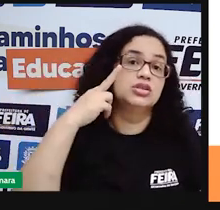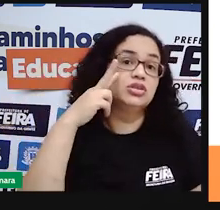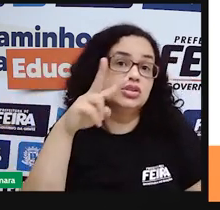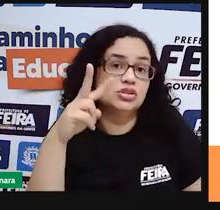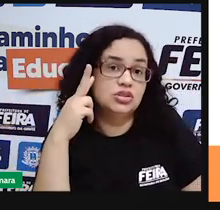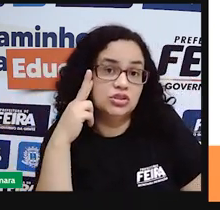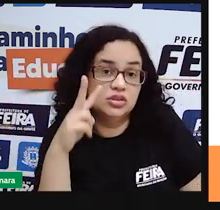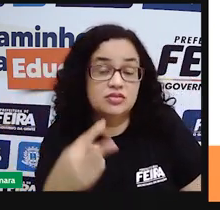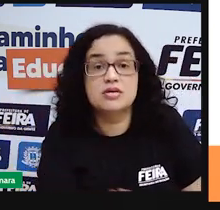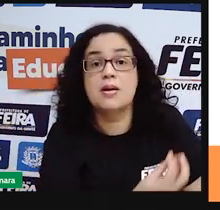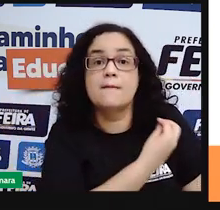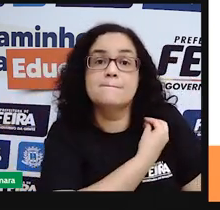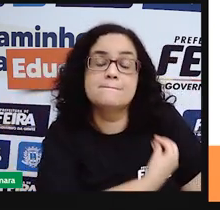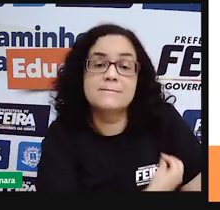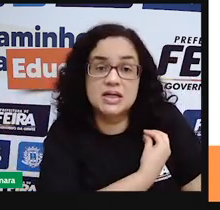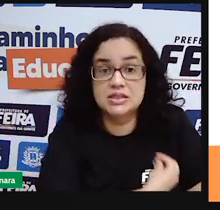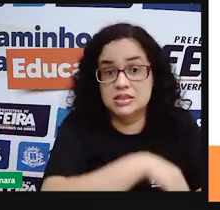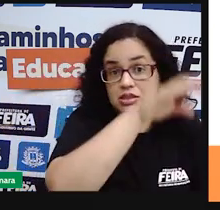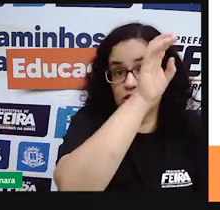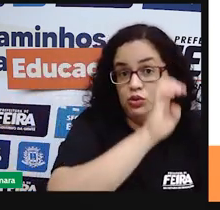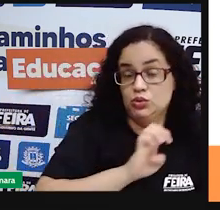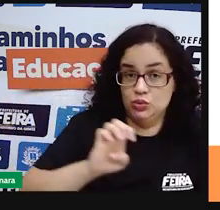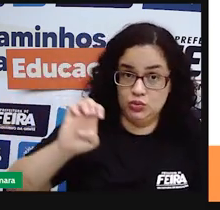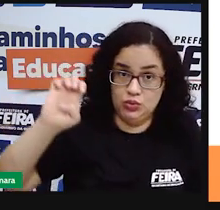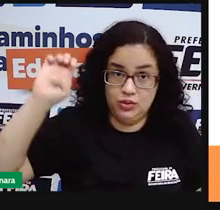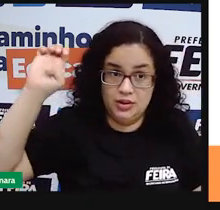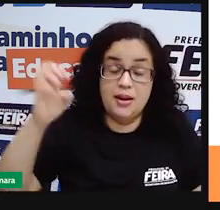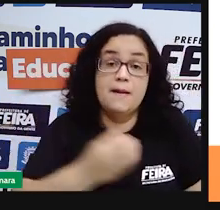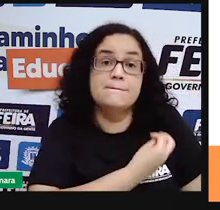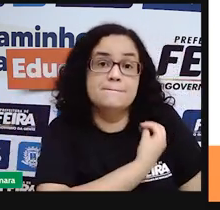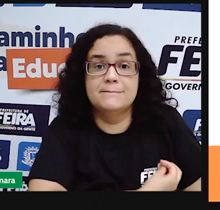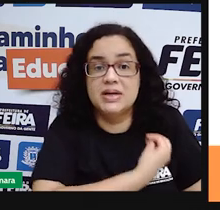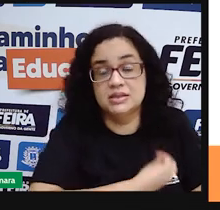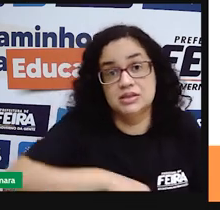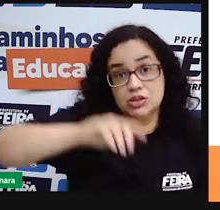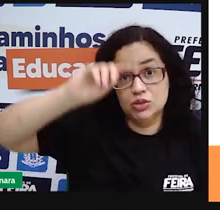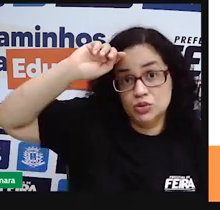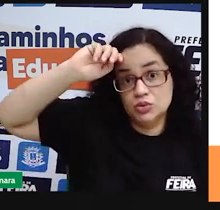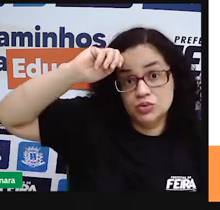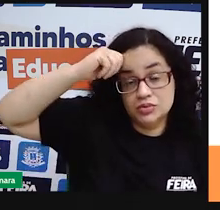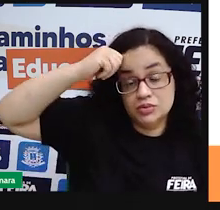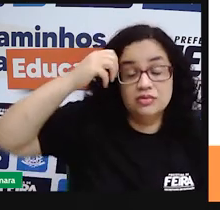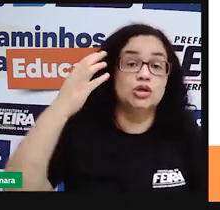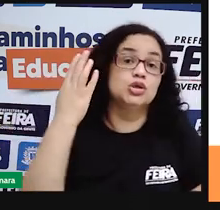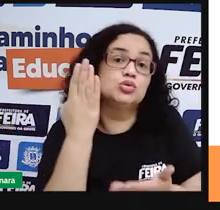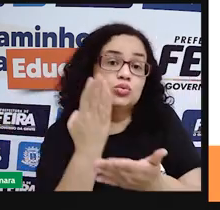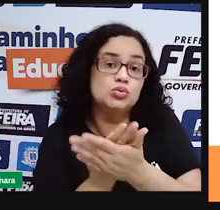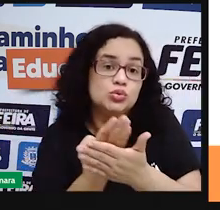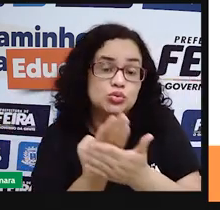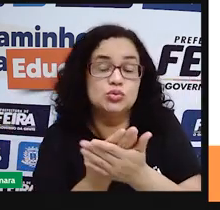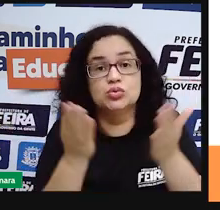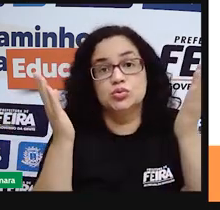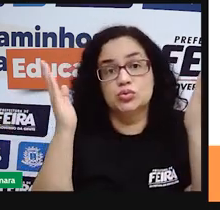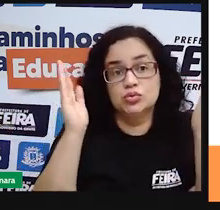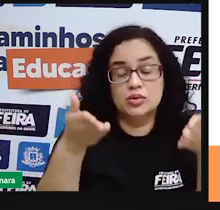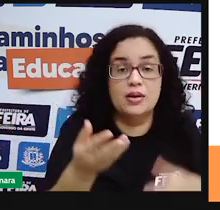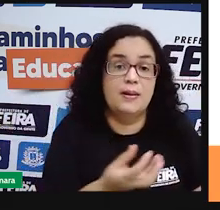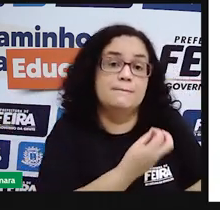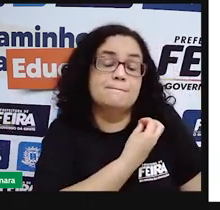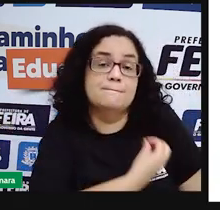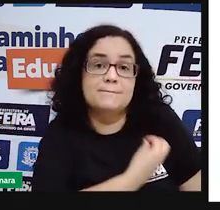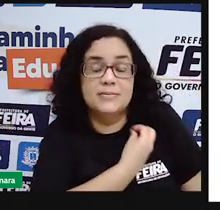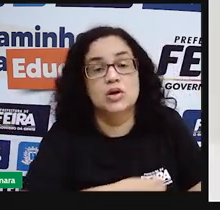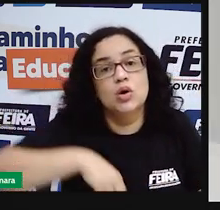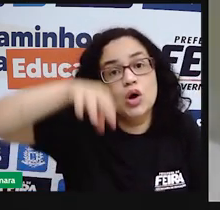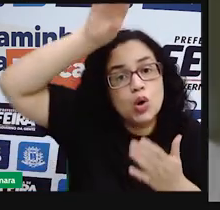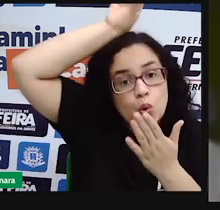presenças do europeu, as presenças dos africanos e a gente vai estudar agora a presença dos indígenas.